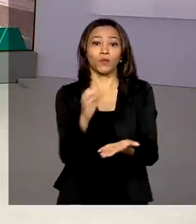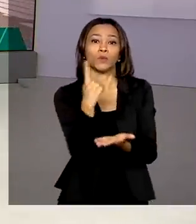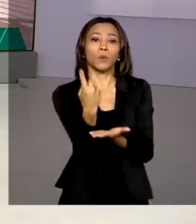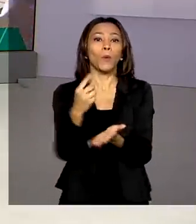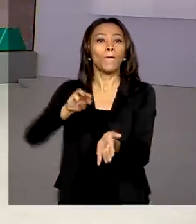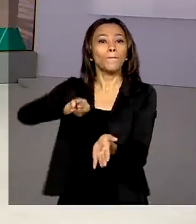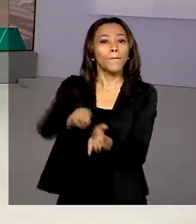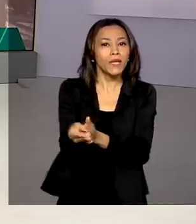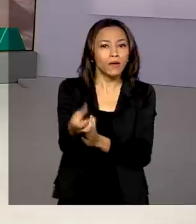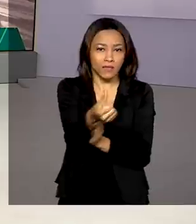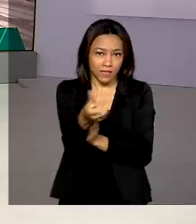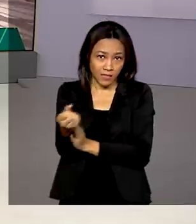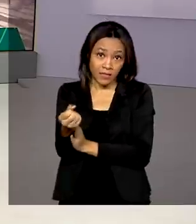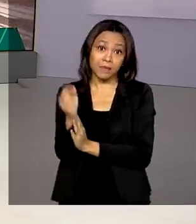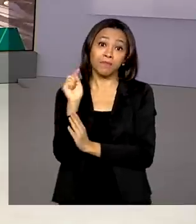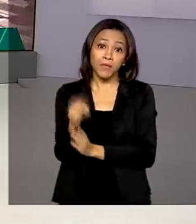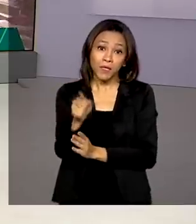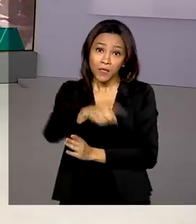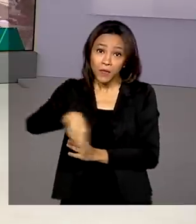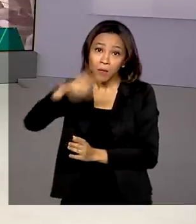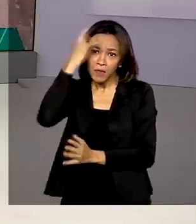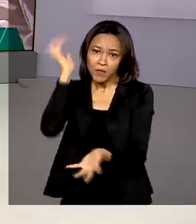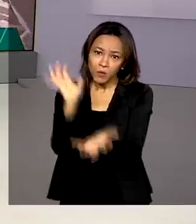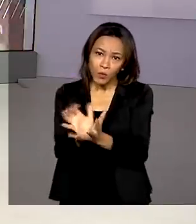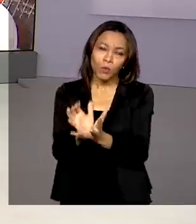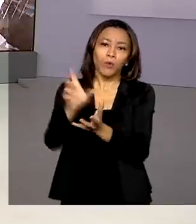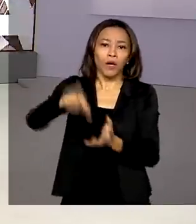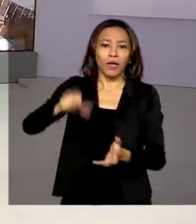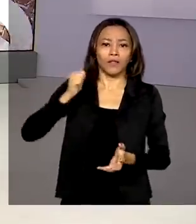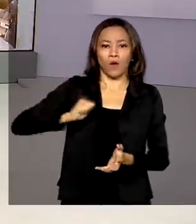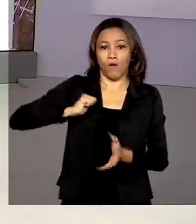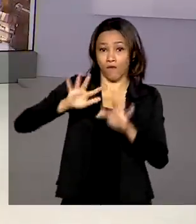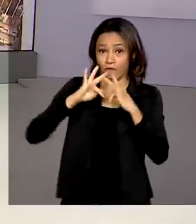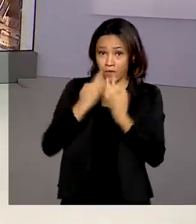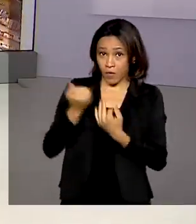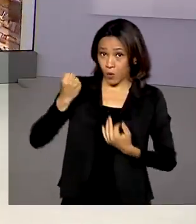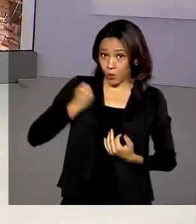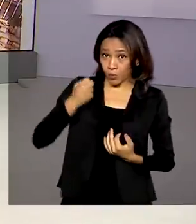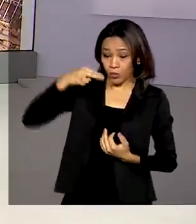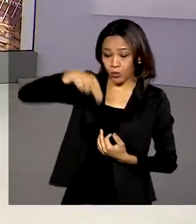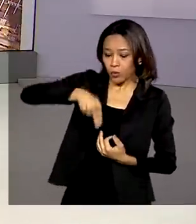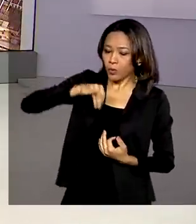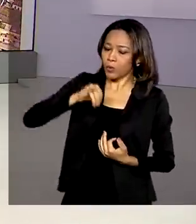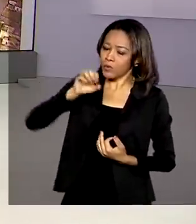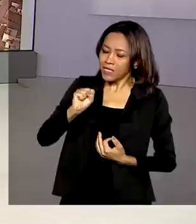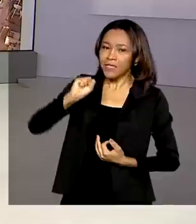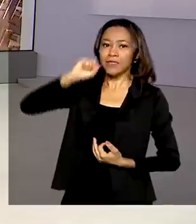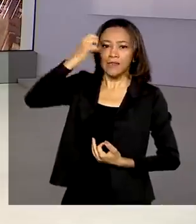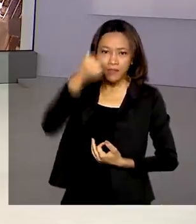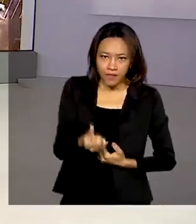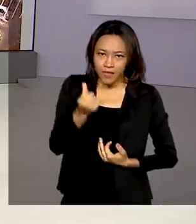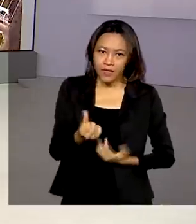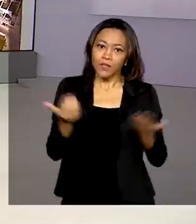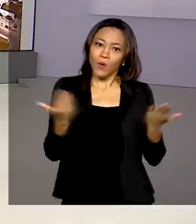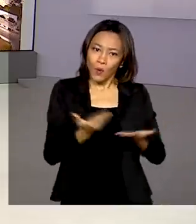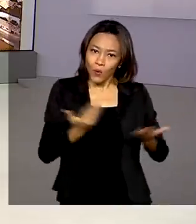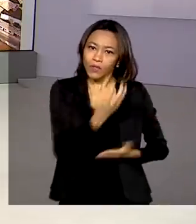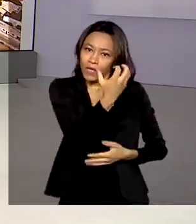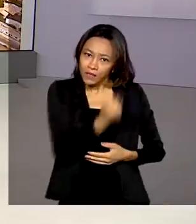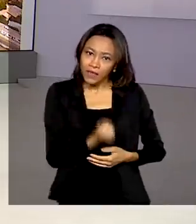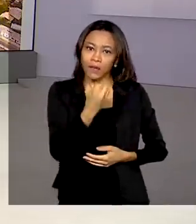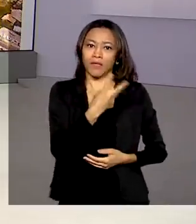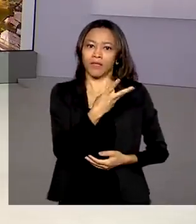mil beneficiários do Bolsa Família com NIS Final 6 recebem a parcela extra de 300 reais do auxílio